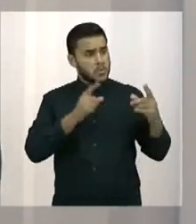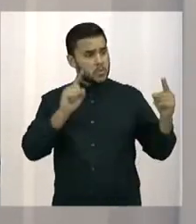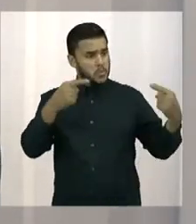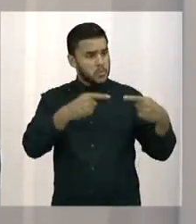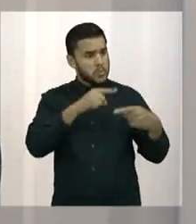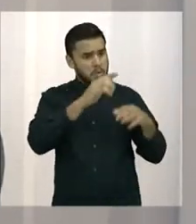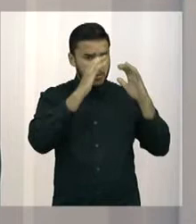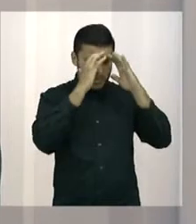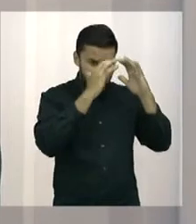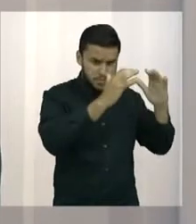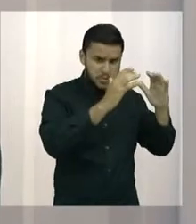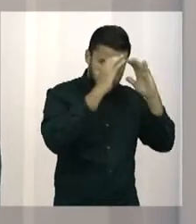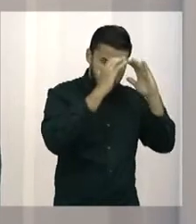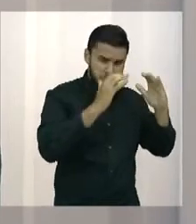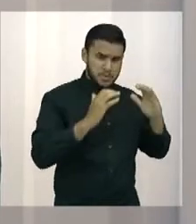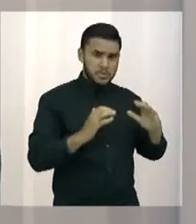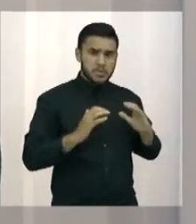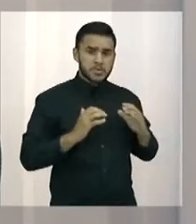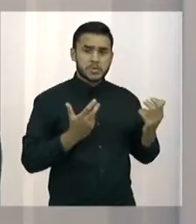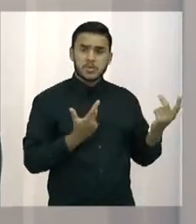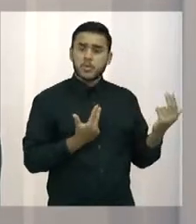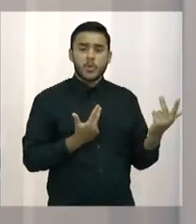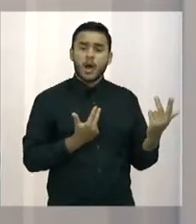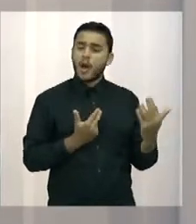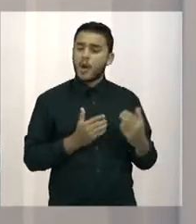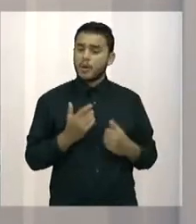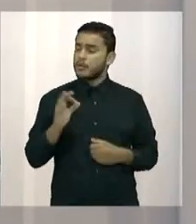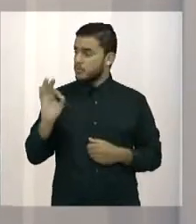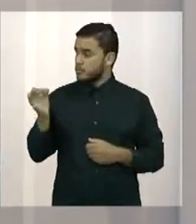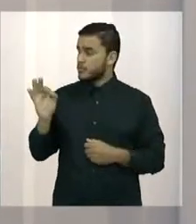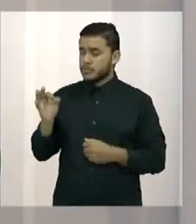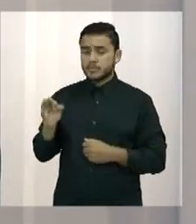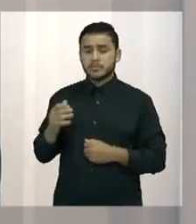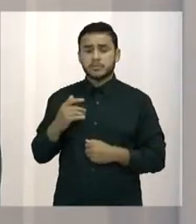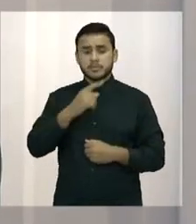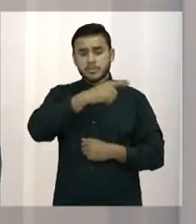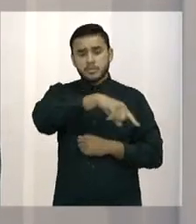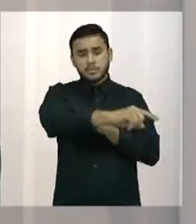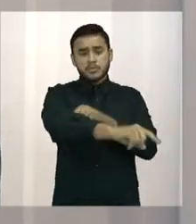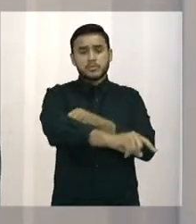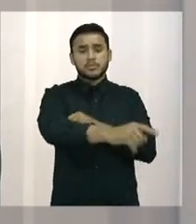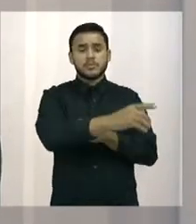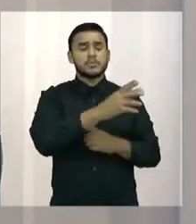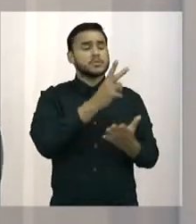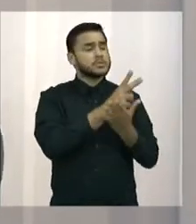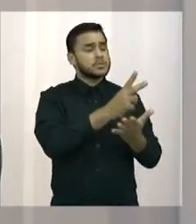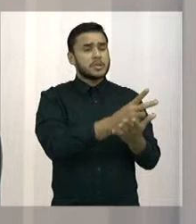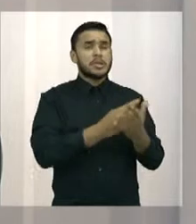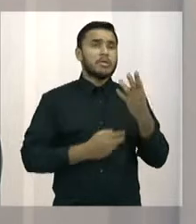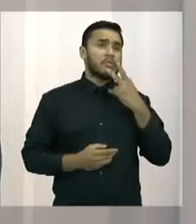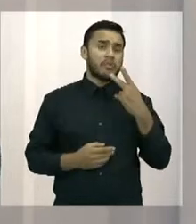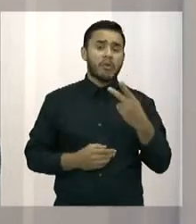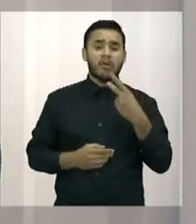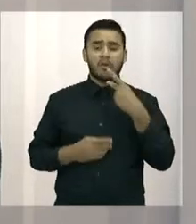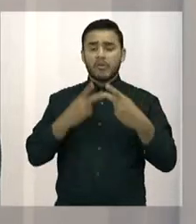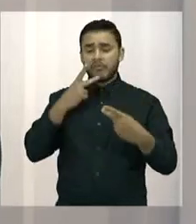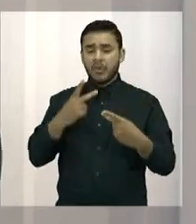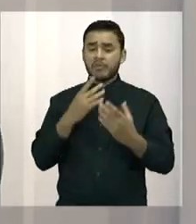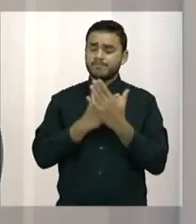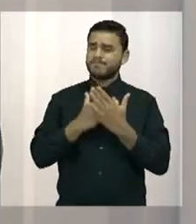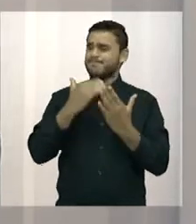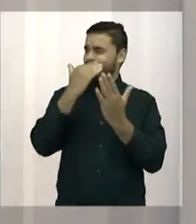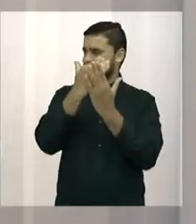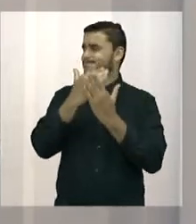sempre de respeito a todos os colegas, e da oposição também eu respeito. Mas tem coisa que é que o Lá comete excesso.